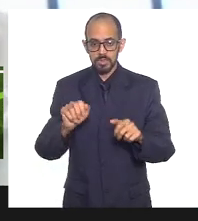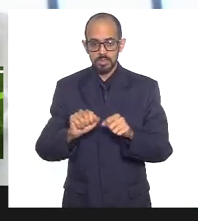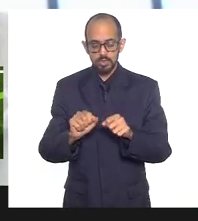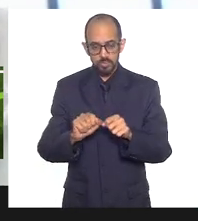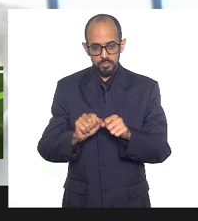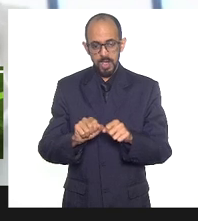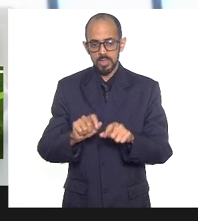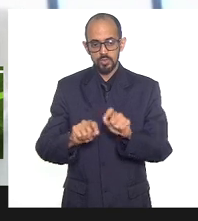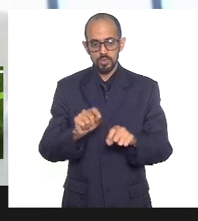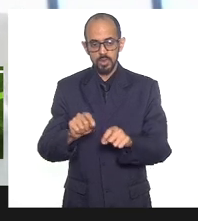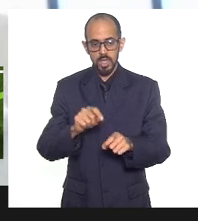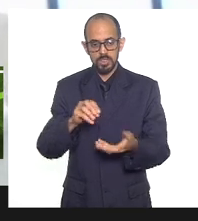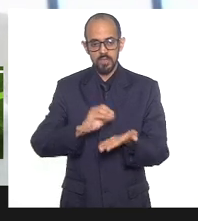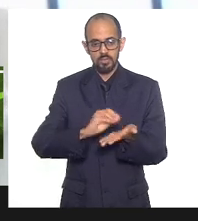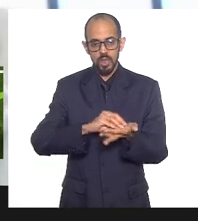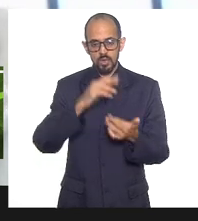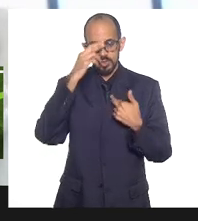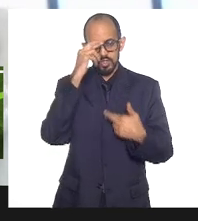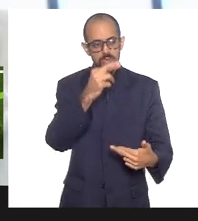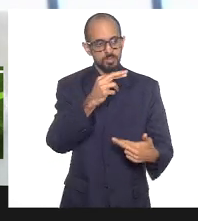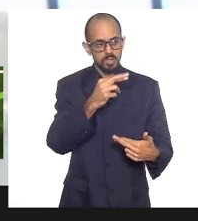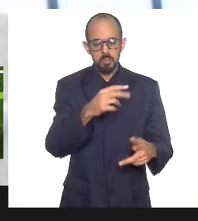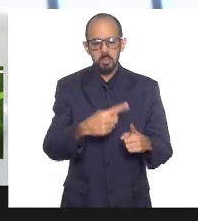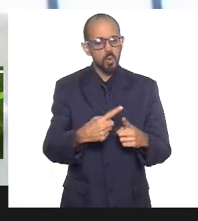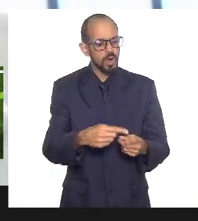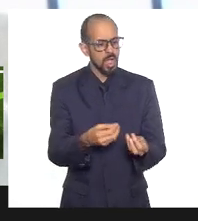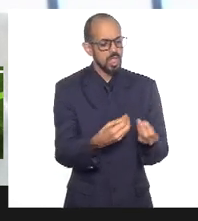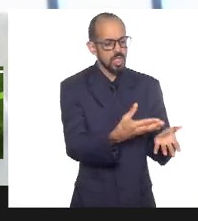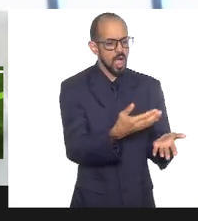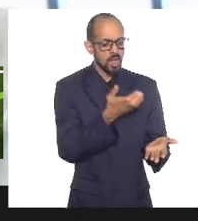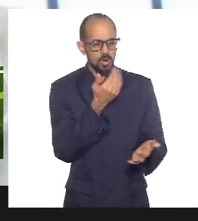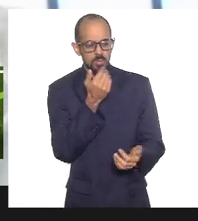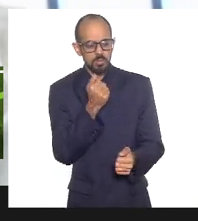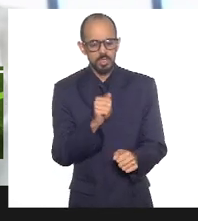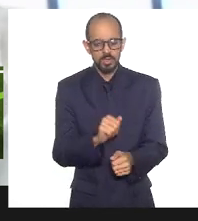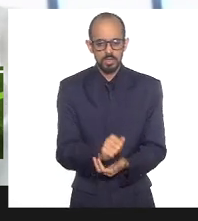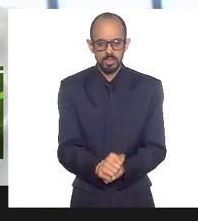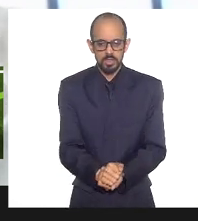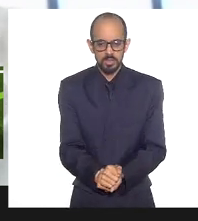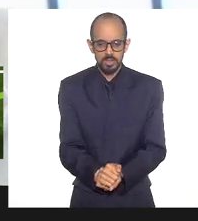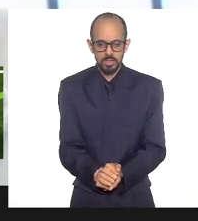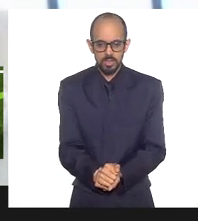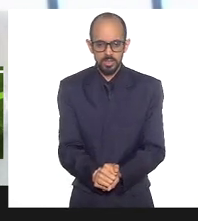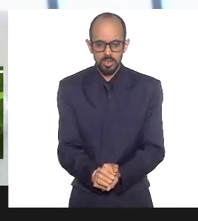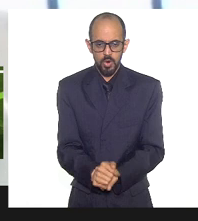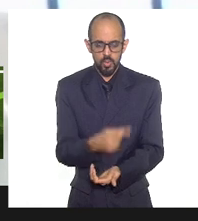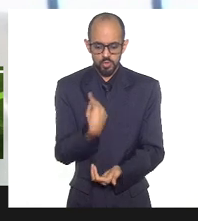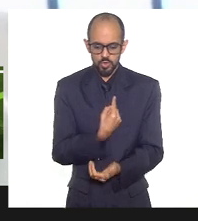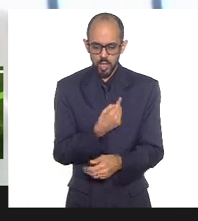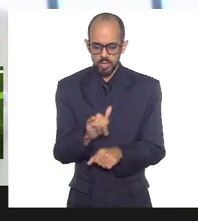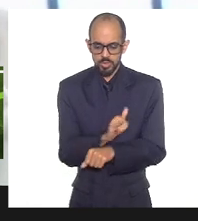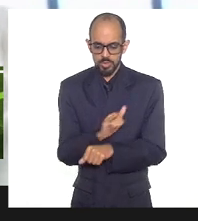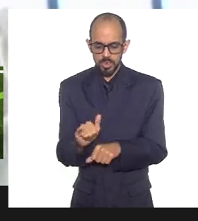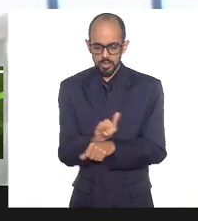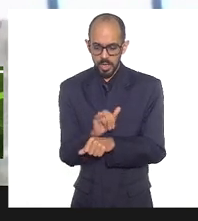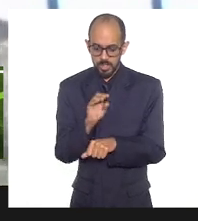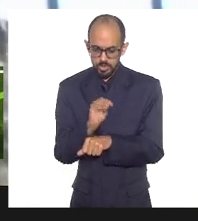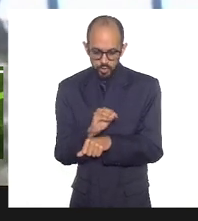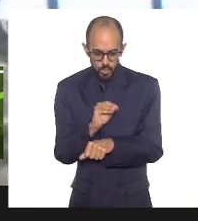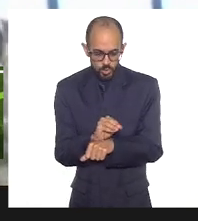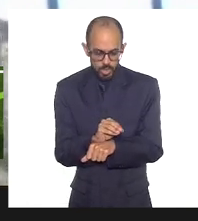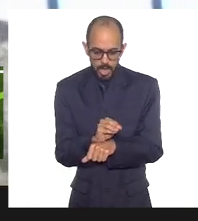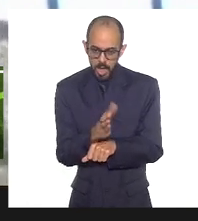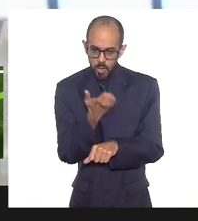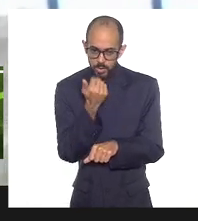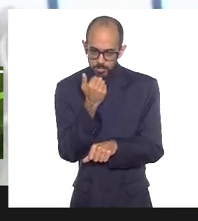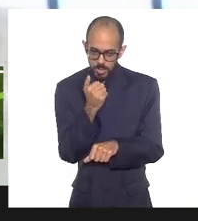novo. Por que acolher? Por que alimentar? Os nossos métodos de alimentação, tanto ao